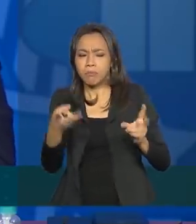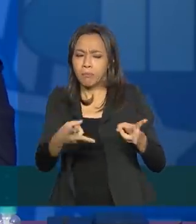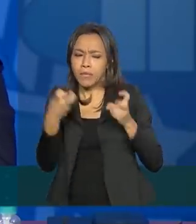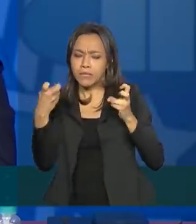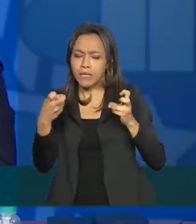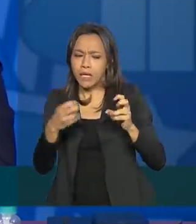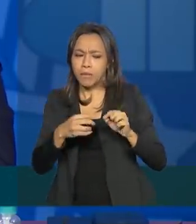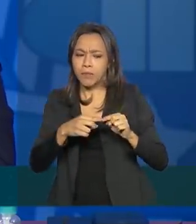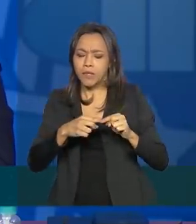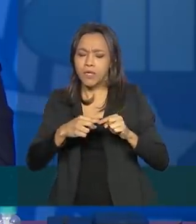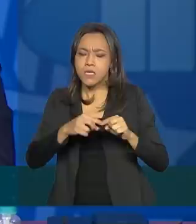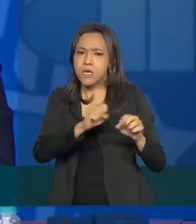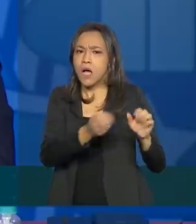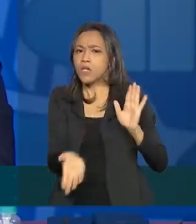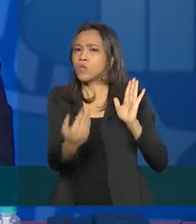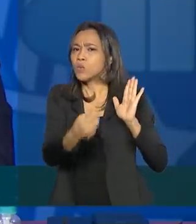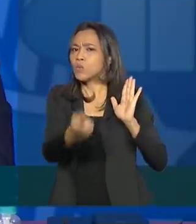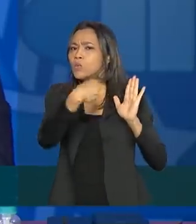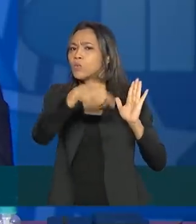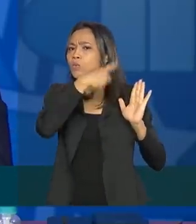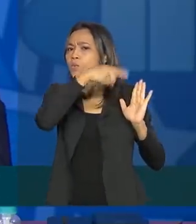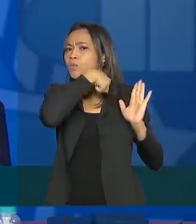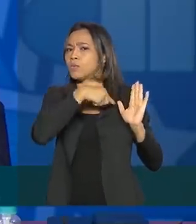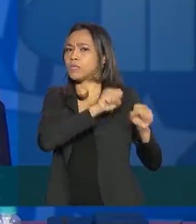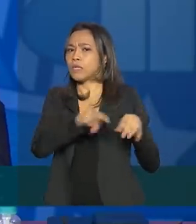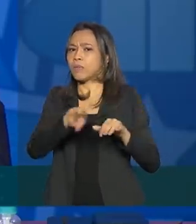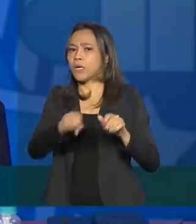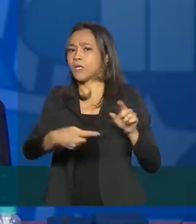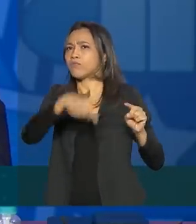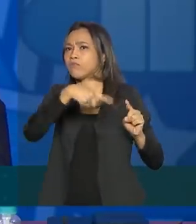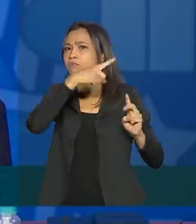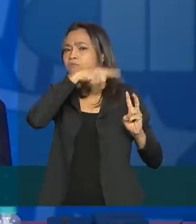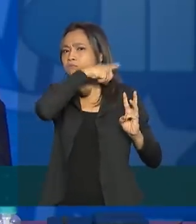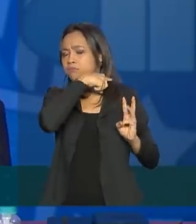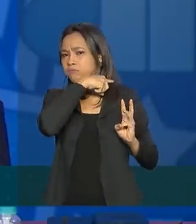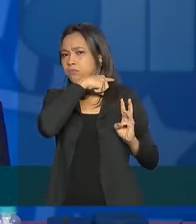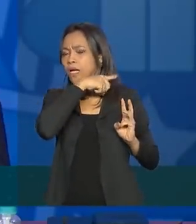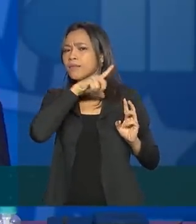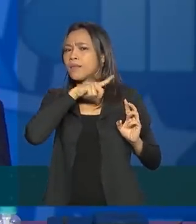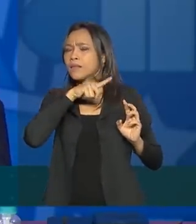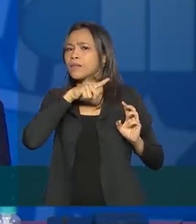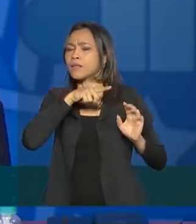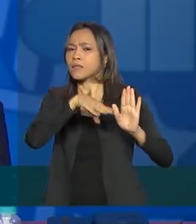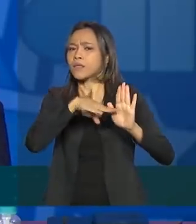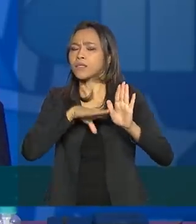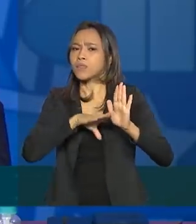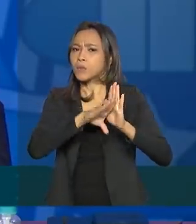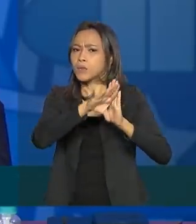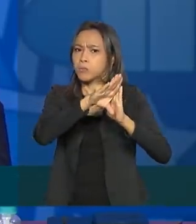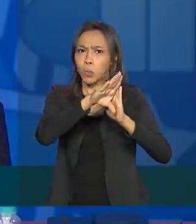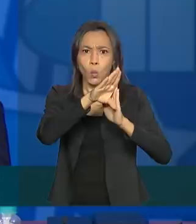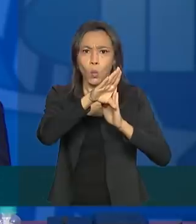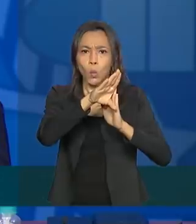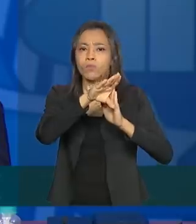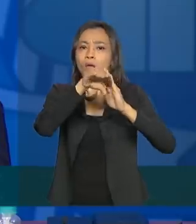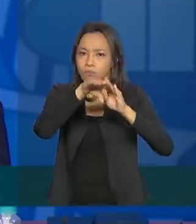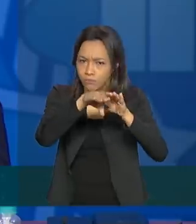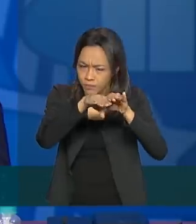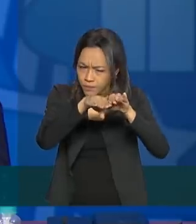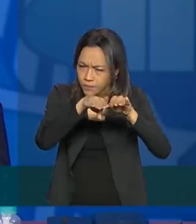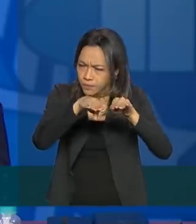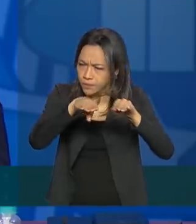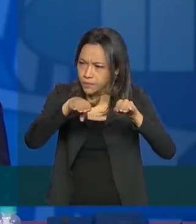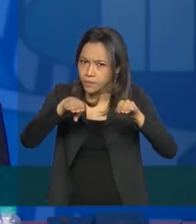com o das últimas semanas, existe uma certa estabilização, digamos assim, com o número